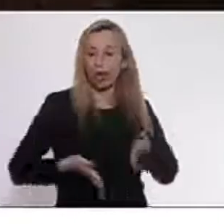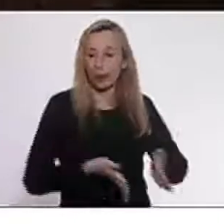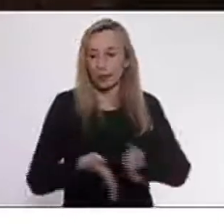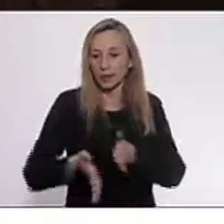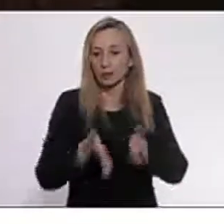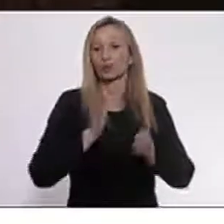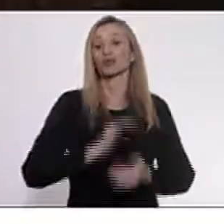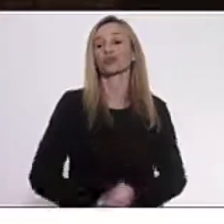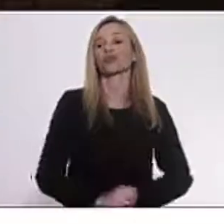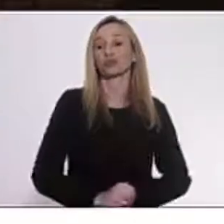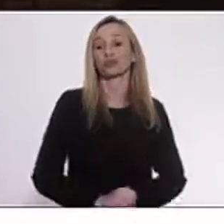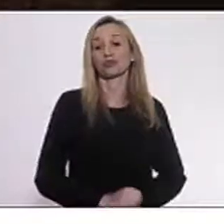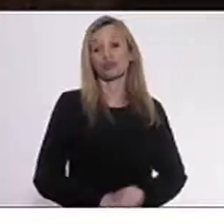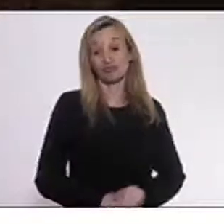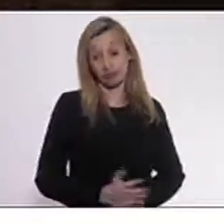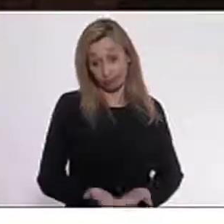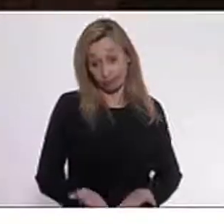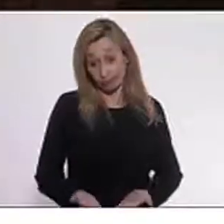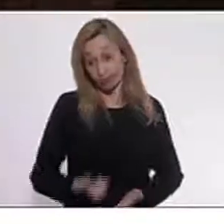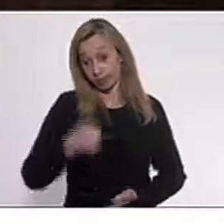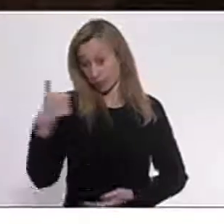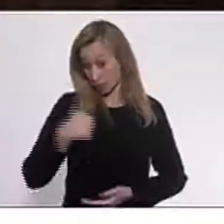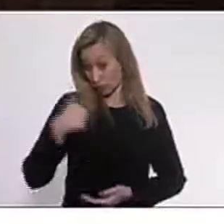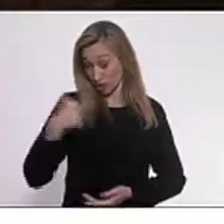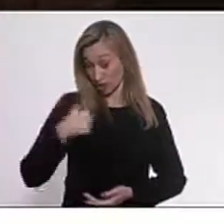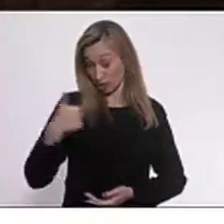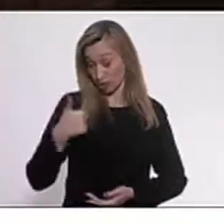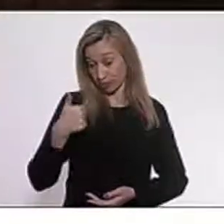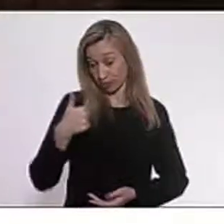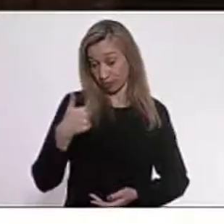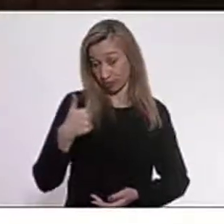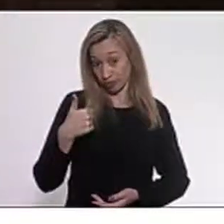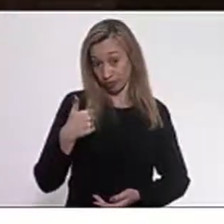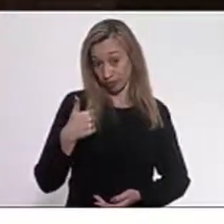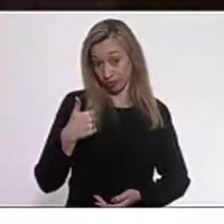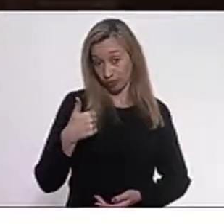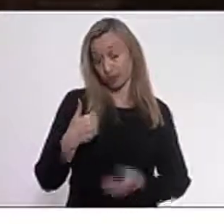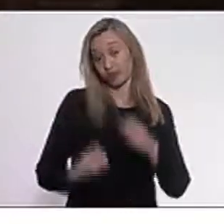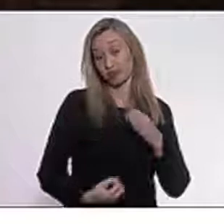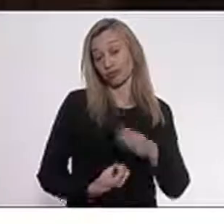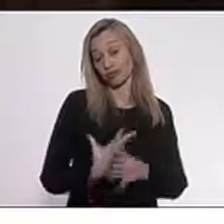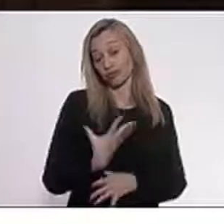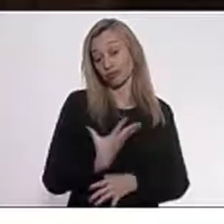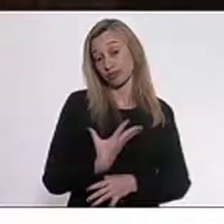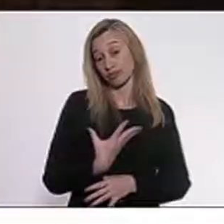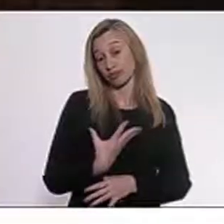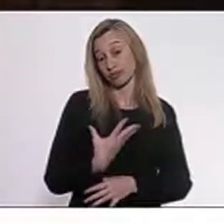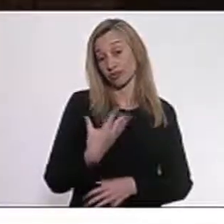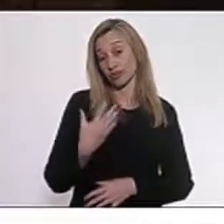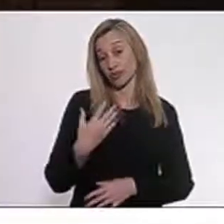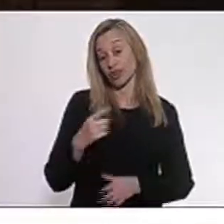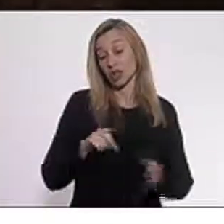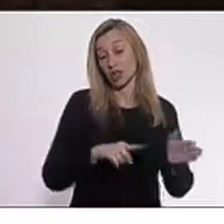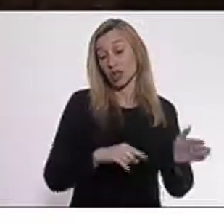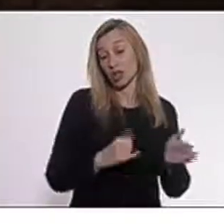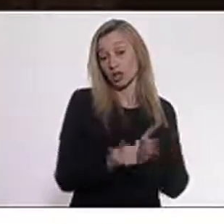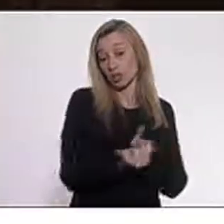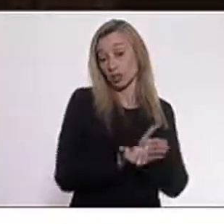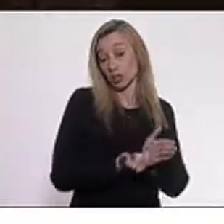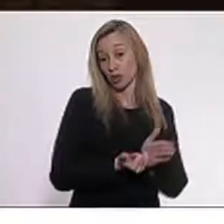reforma tributária. Primeiro, com a criação do imposto único,